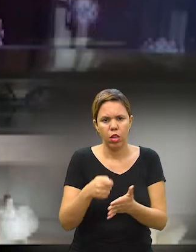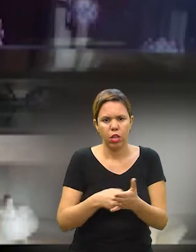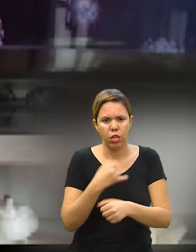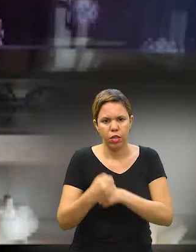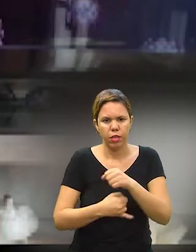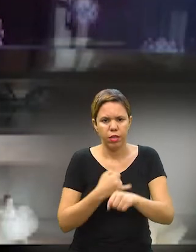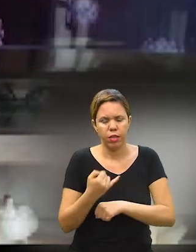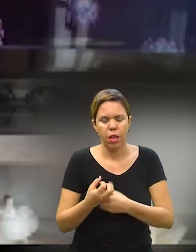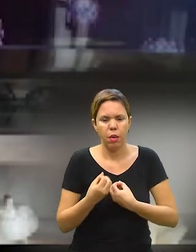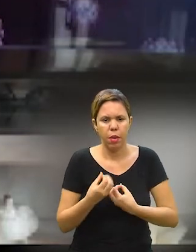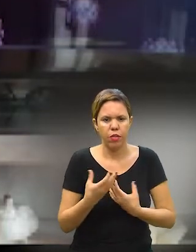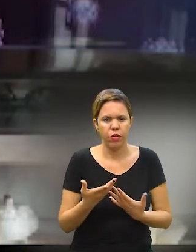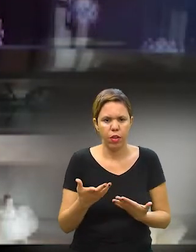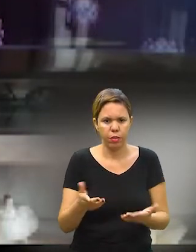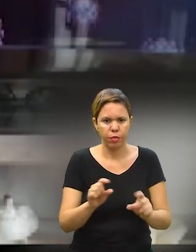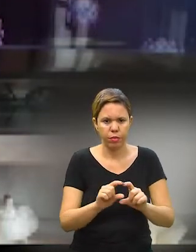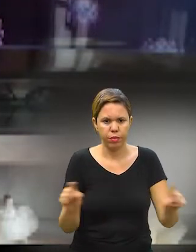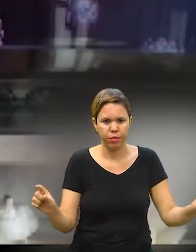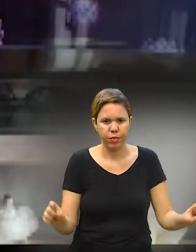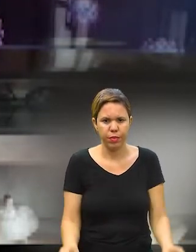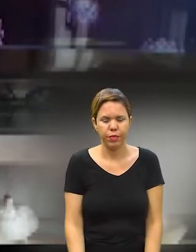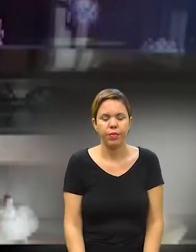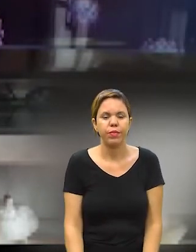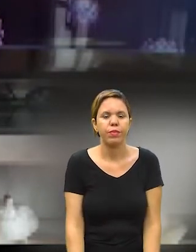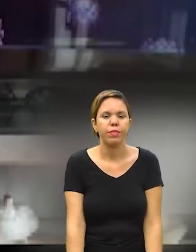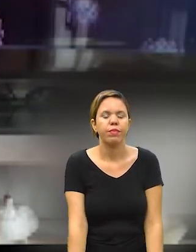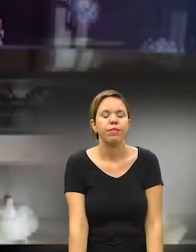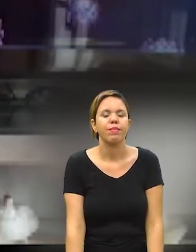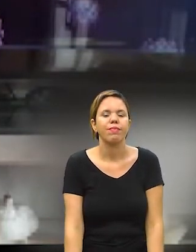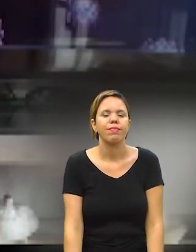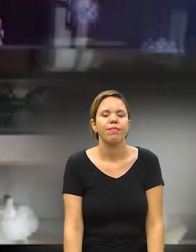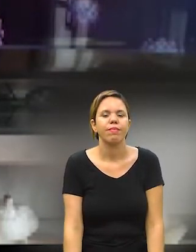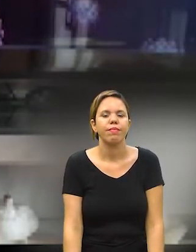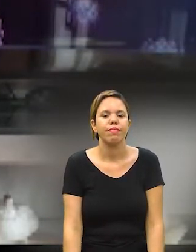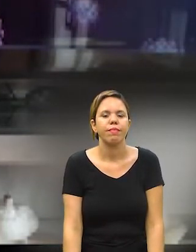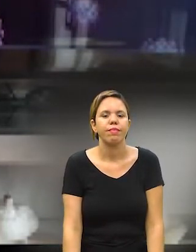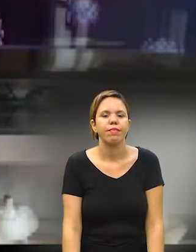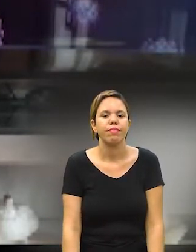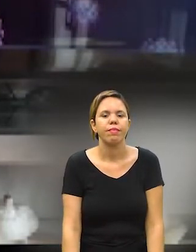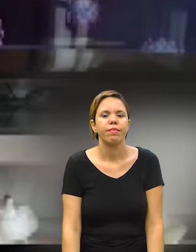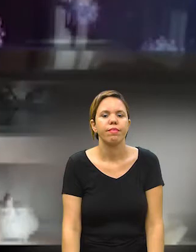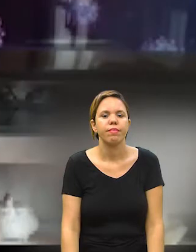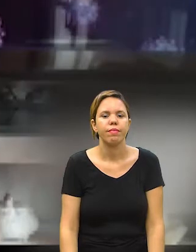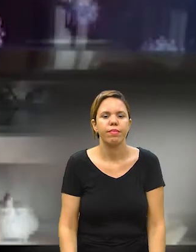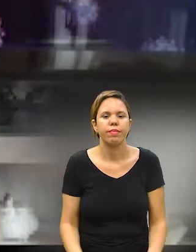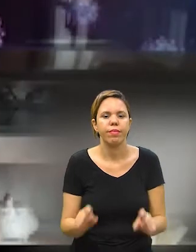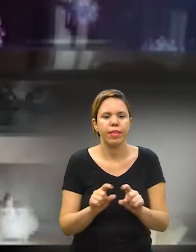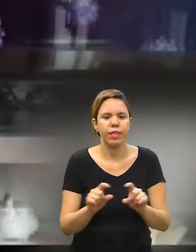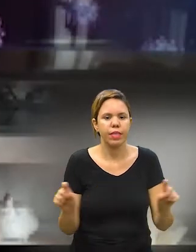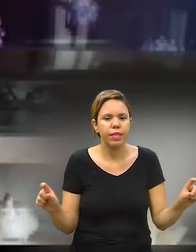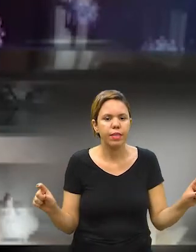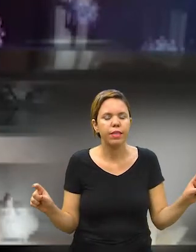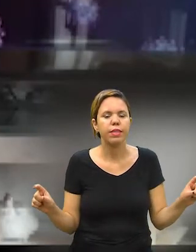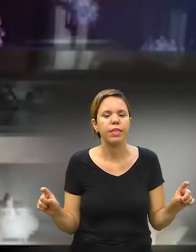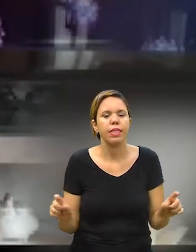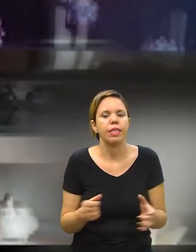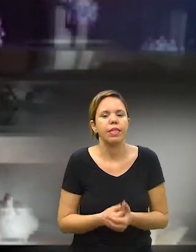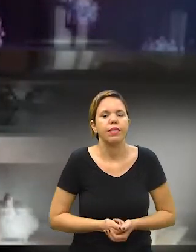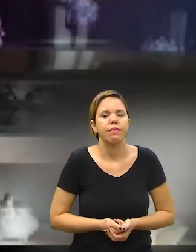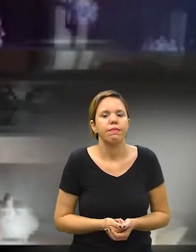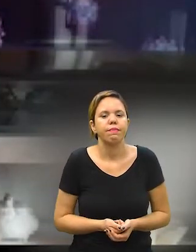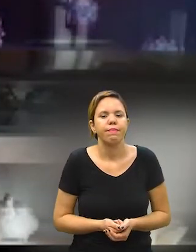site para mais informações, merendaemcasa.educacau, que é educação sem cedilha e sem tio,